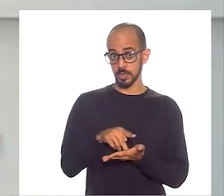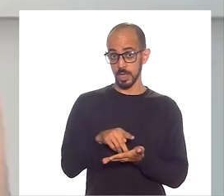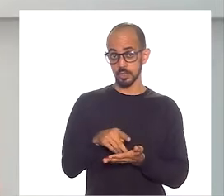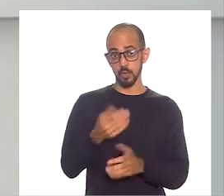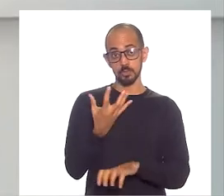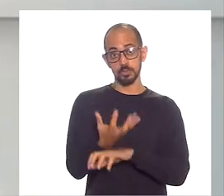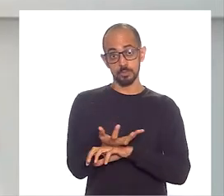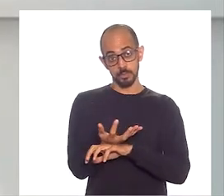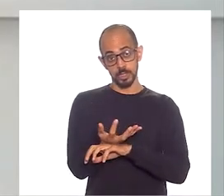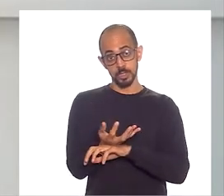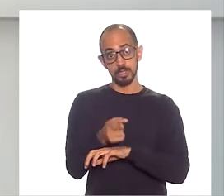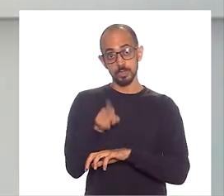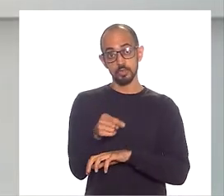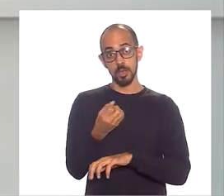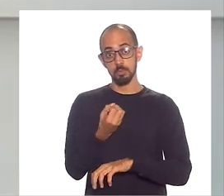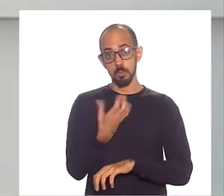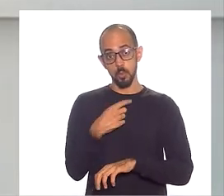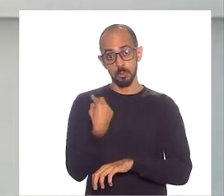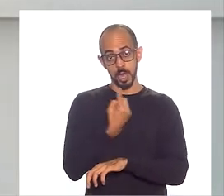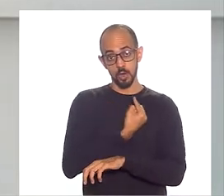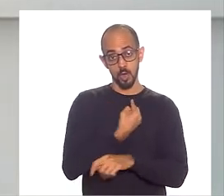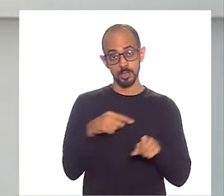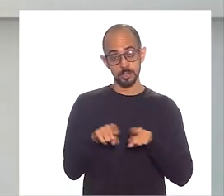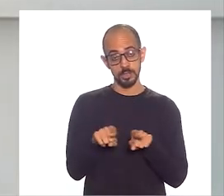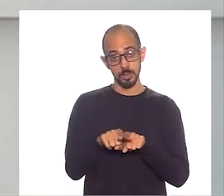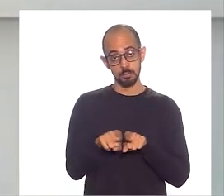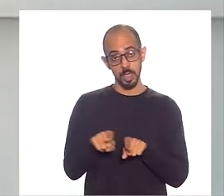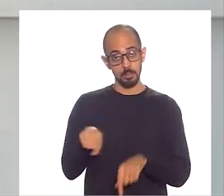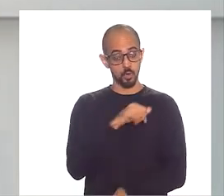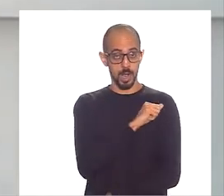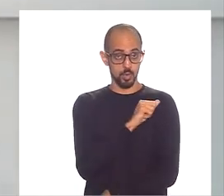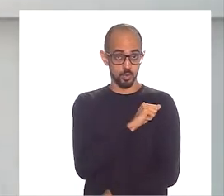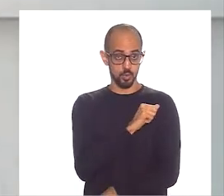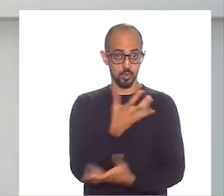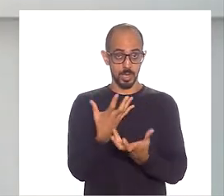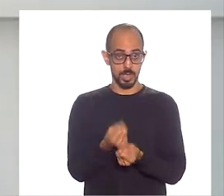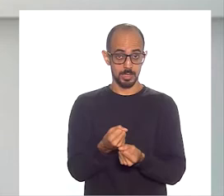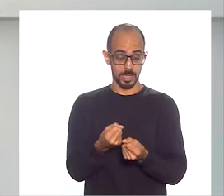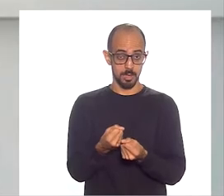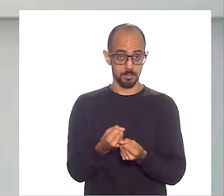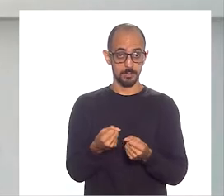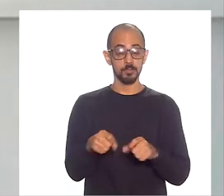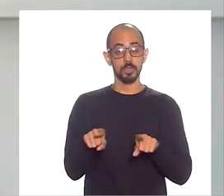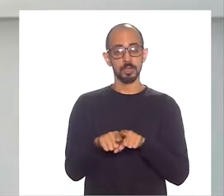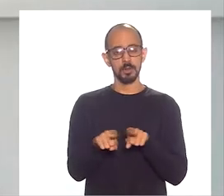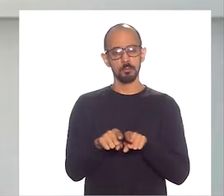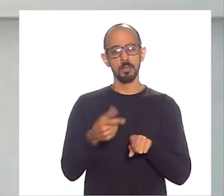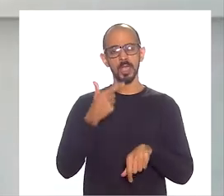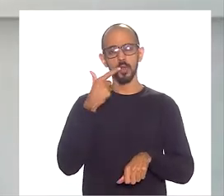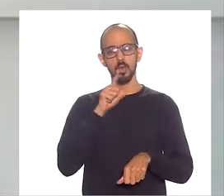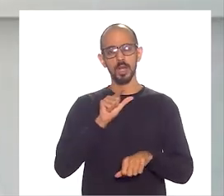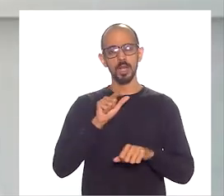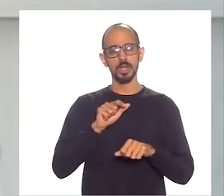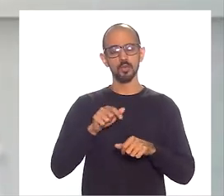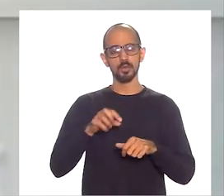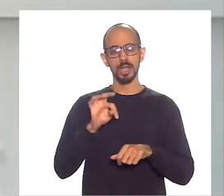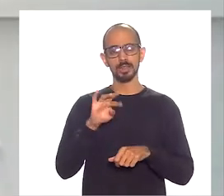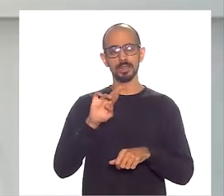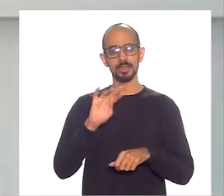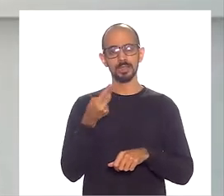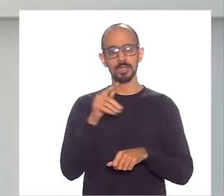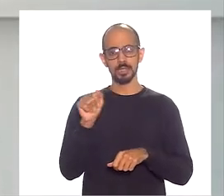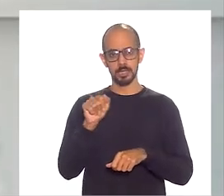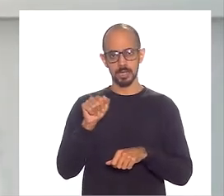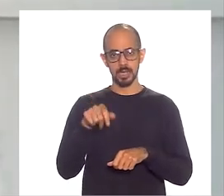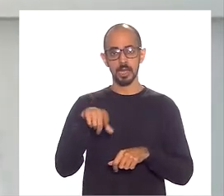um ganho enorme para nós e para os jovens que recebem os nossos programas. Outro ganho muito importante da Trilha é que, quando a gente passou a